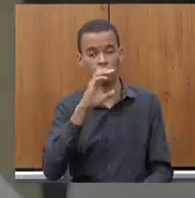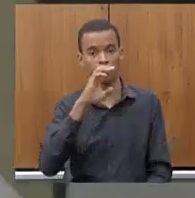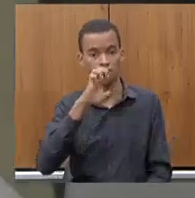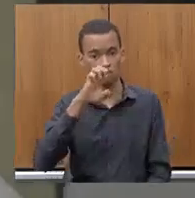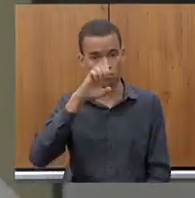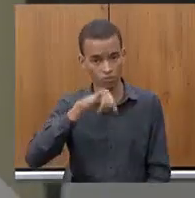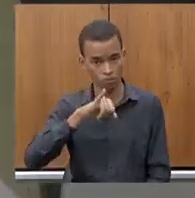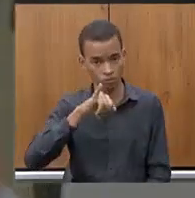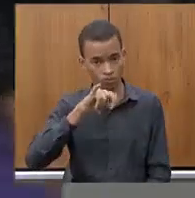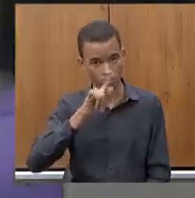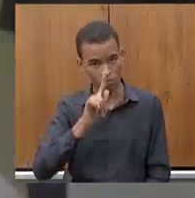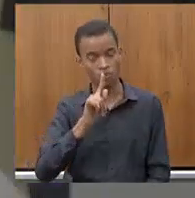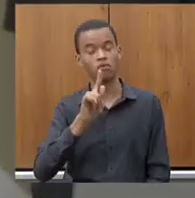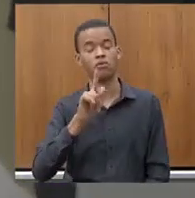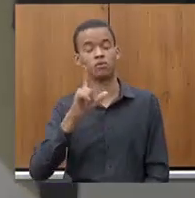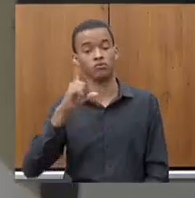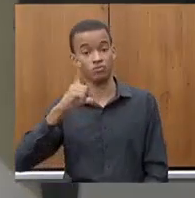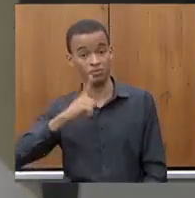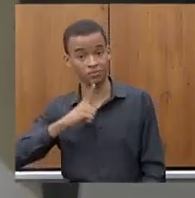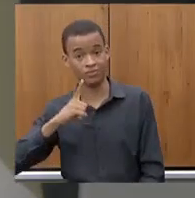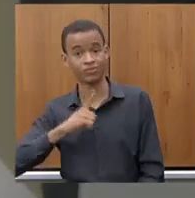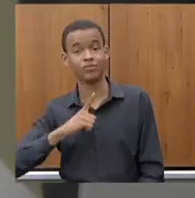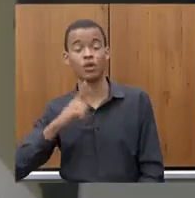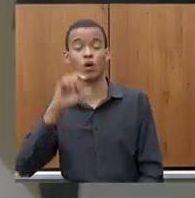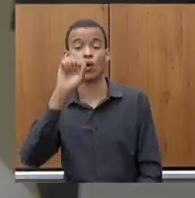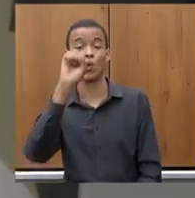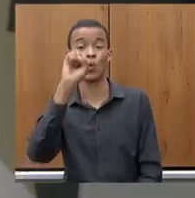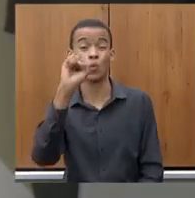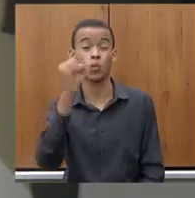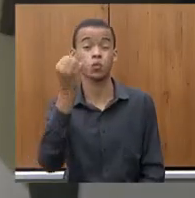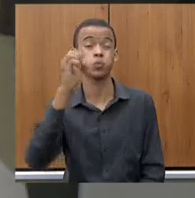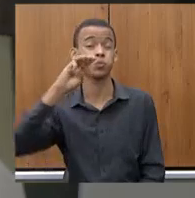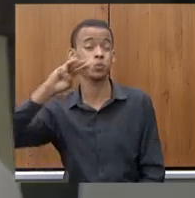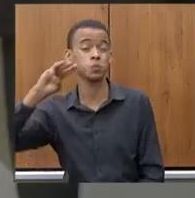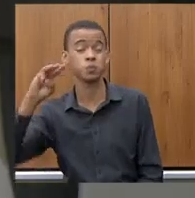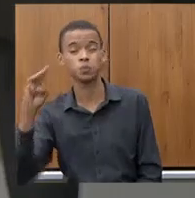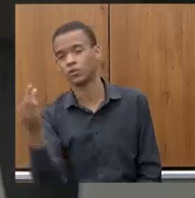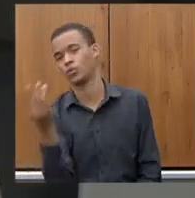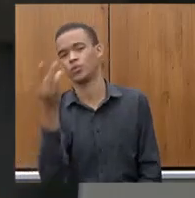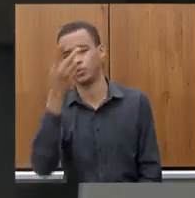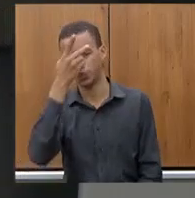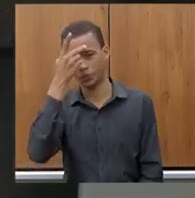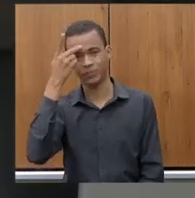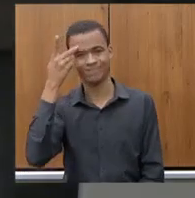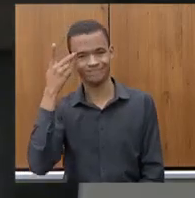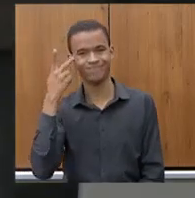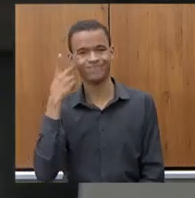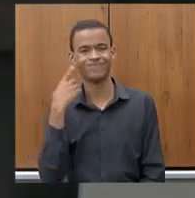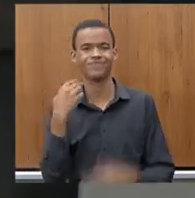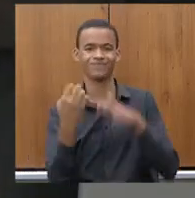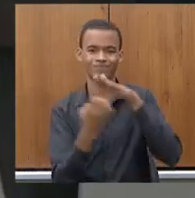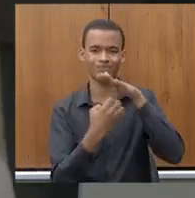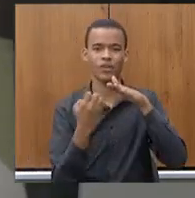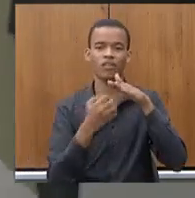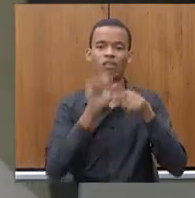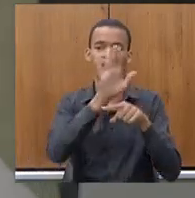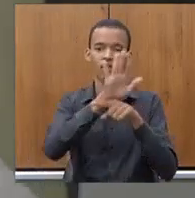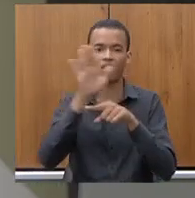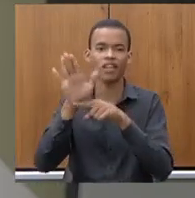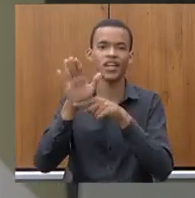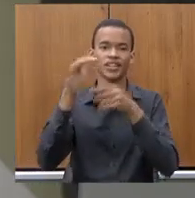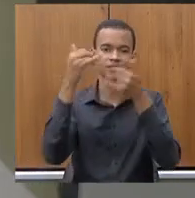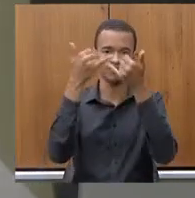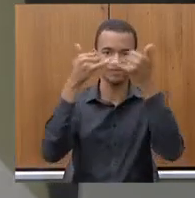Então, eventualmente, pode acontecer, sim, um caso um pouco mais, que gere um pouco mais de transtorno.